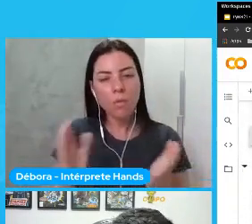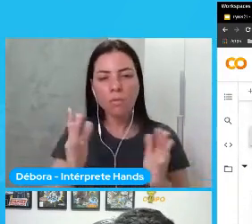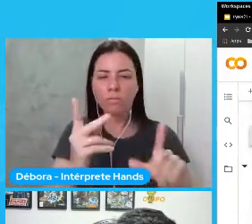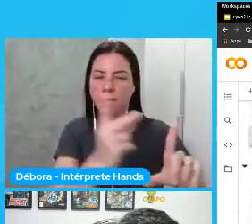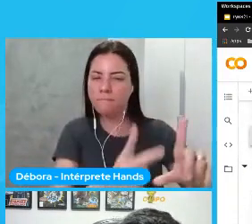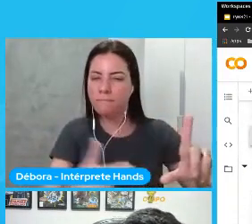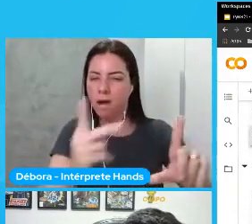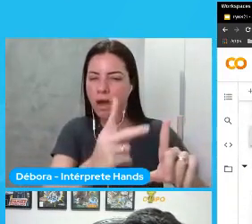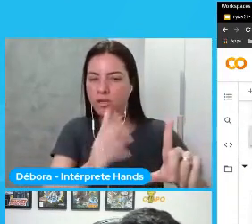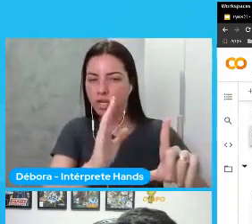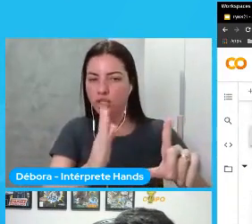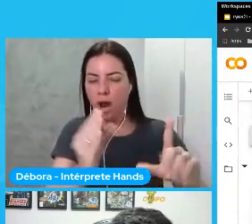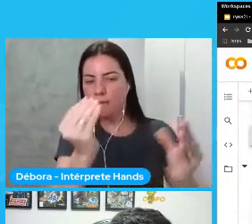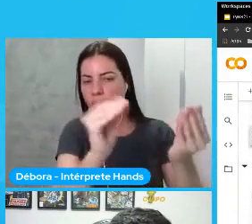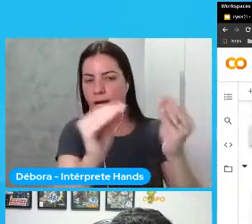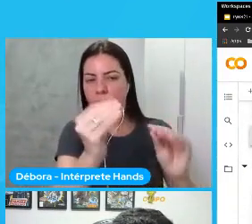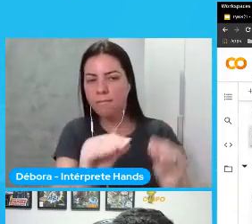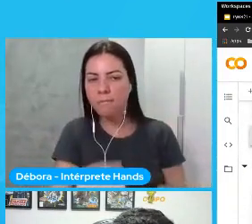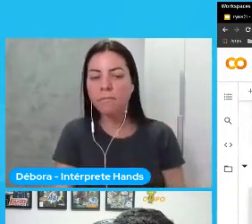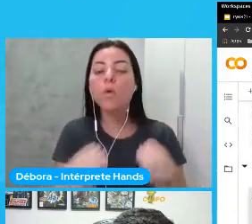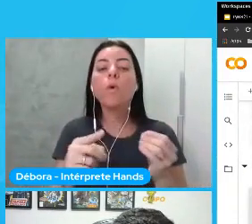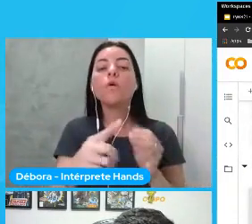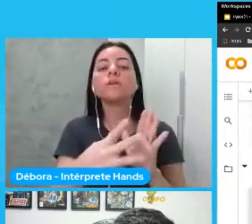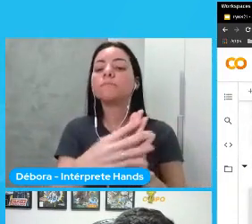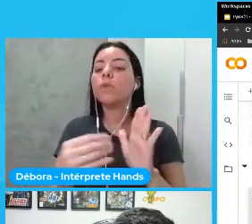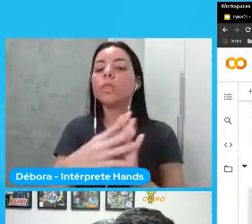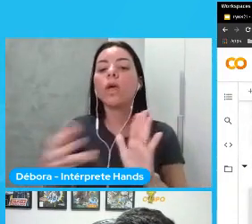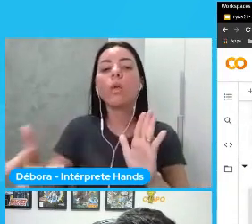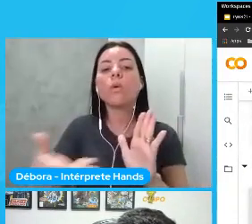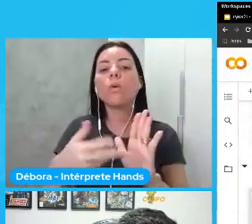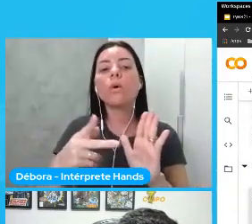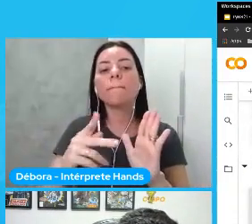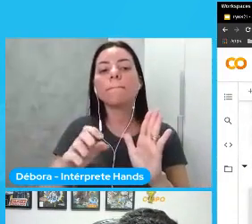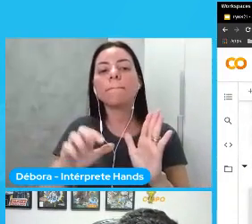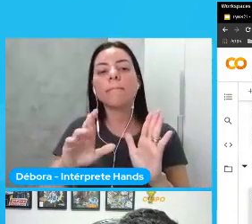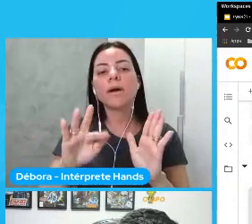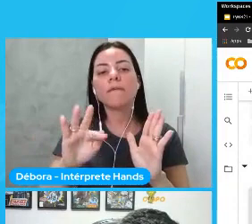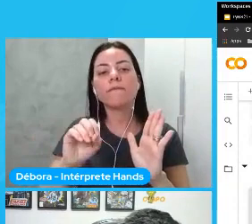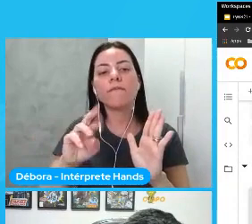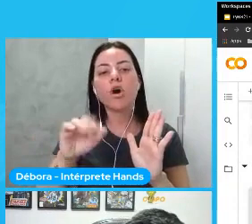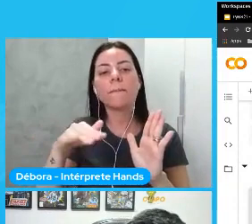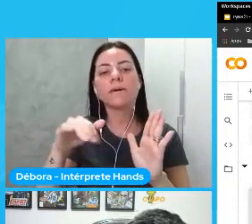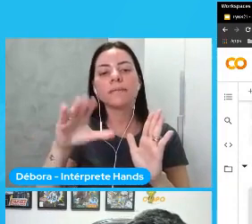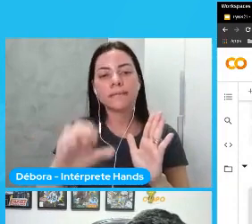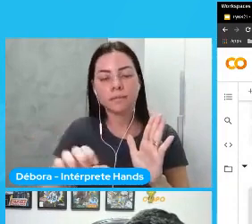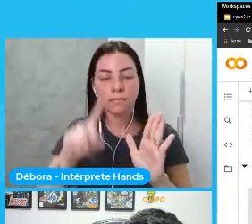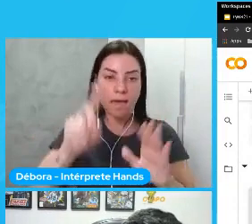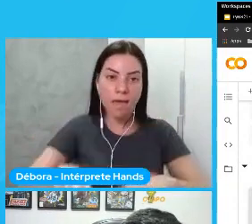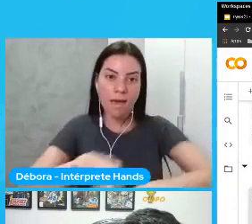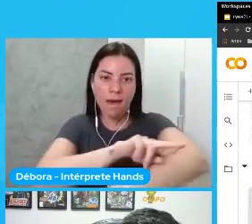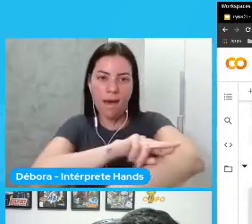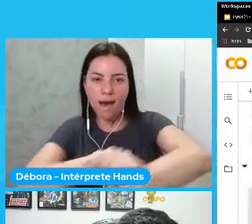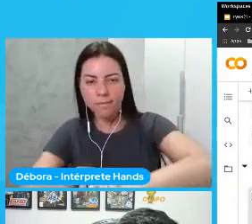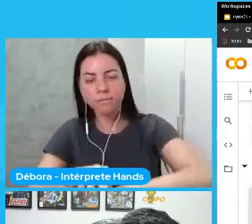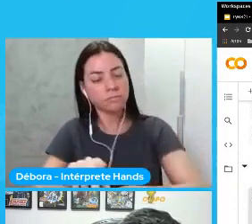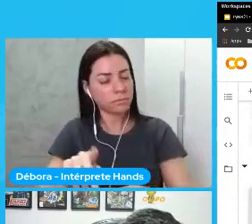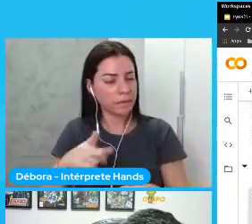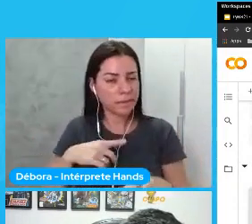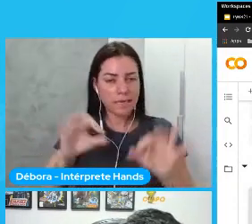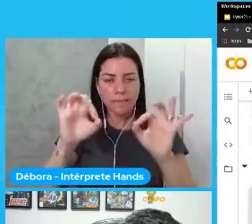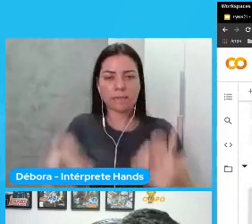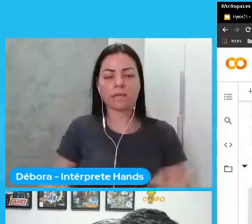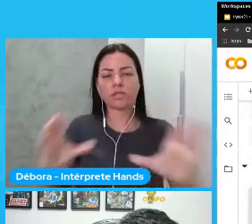eu tenho de entrada como é que esse modelo está performando para raça então ele está acertando aqui